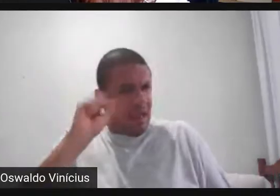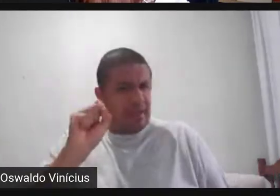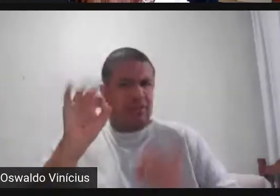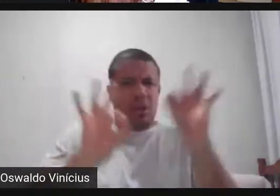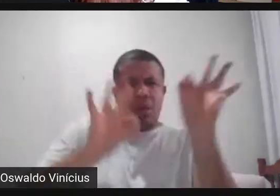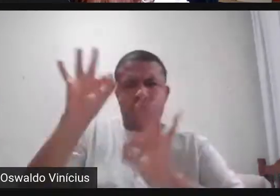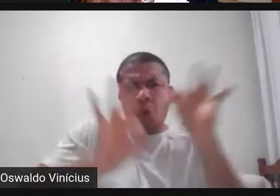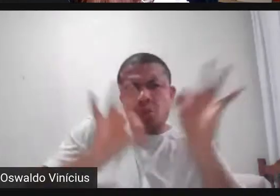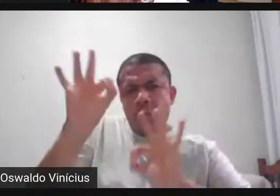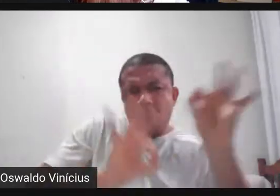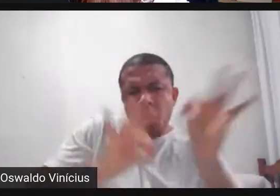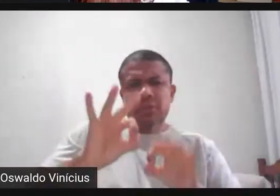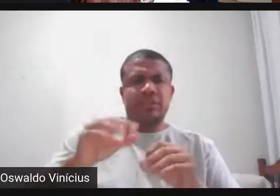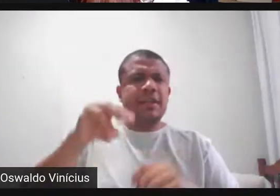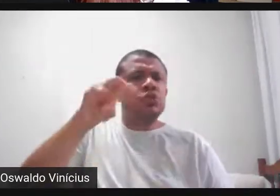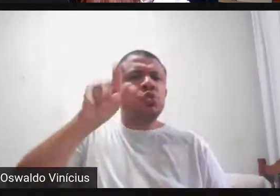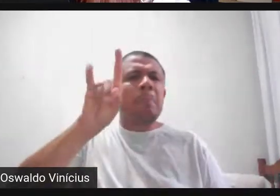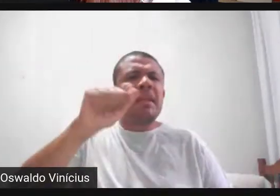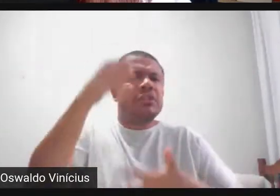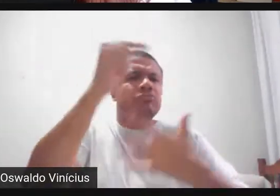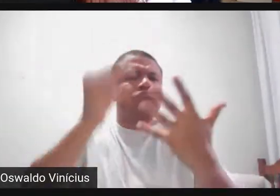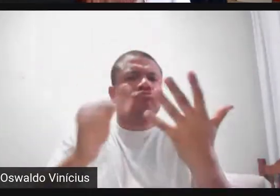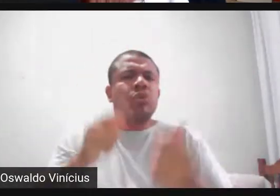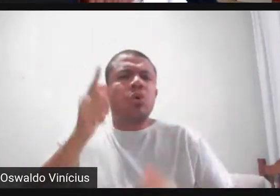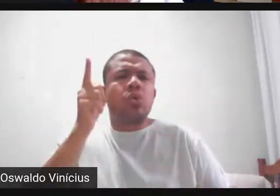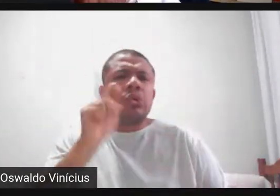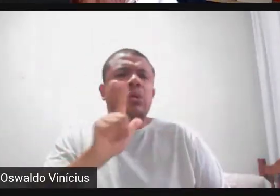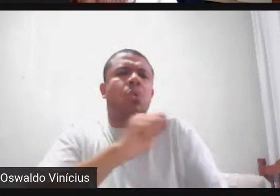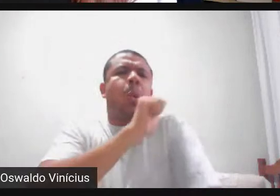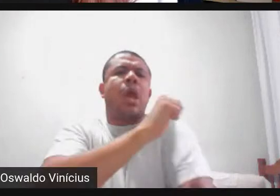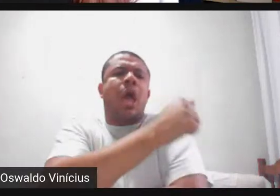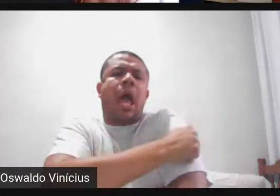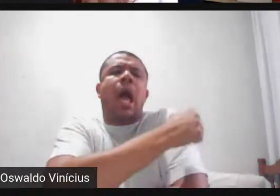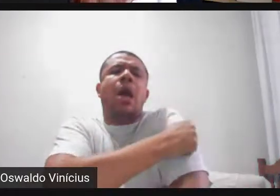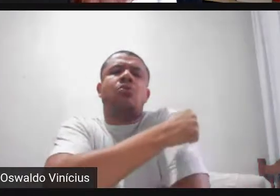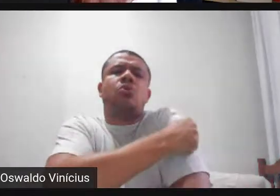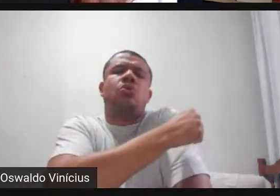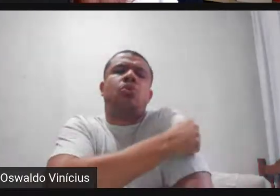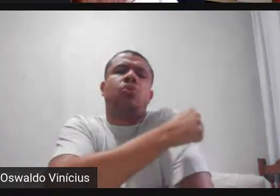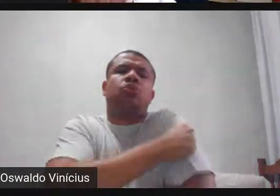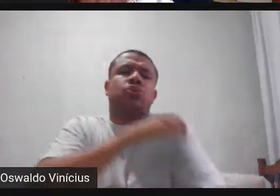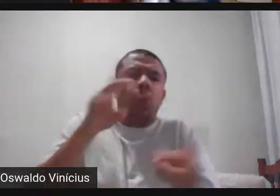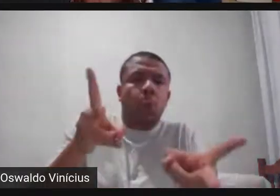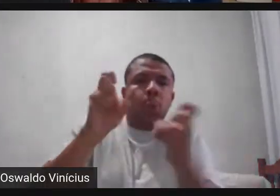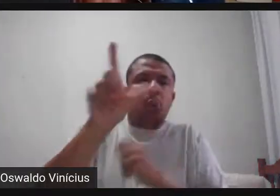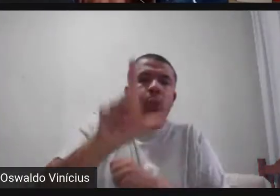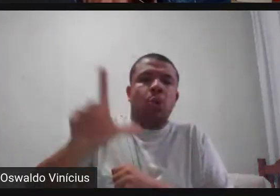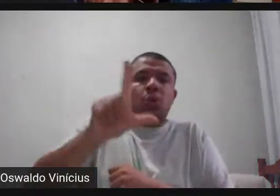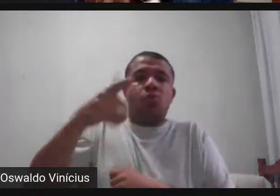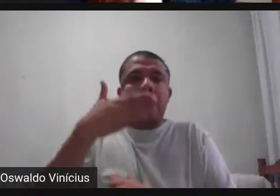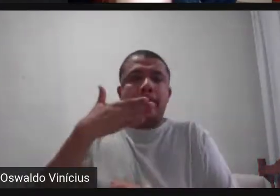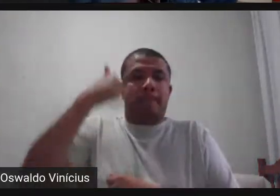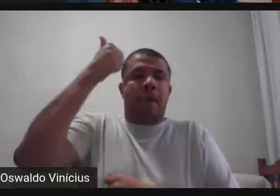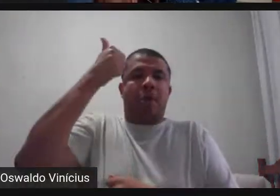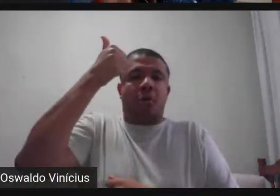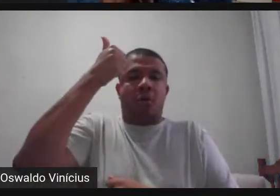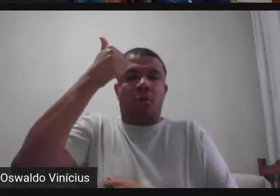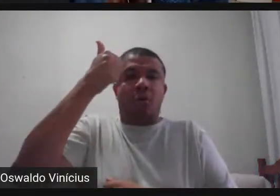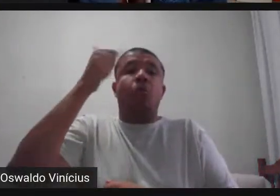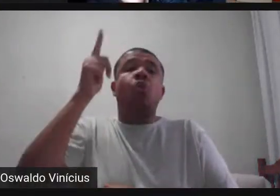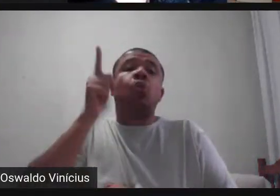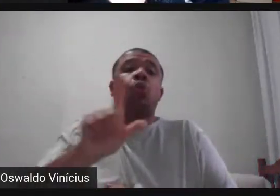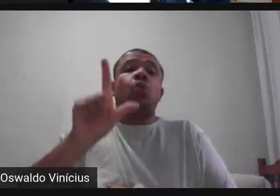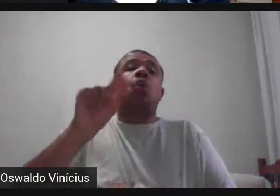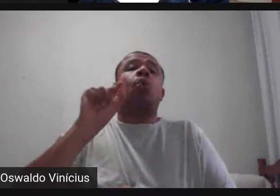fazem com que os alunos consigam ter uma aproximação diferente da literatura de forma com que eles consigam